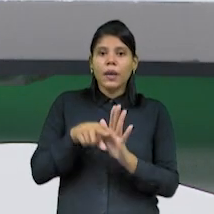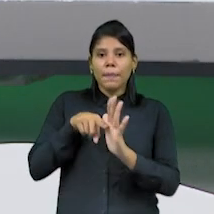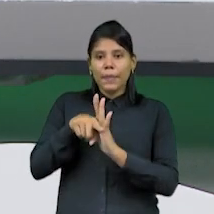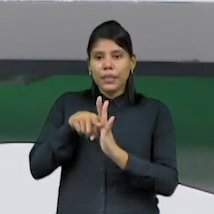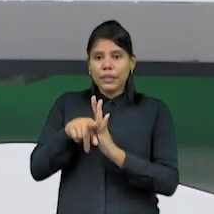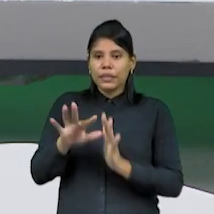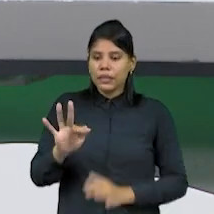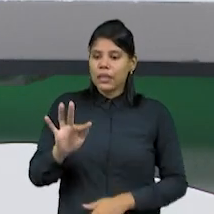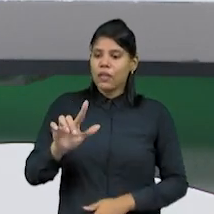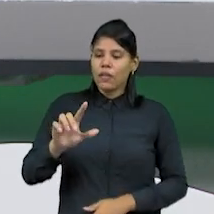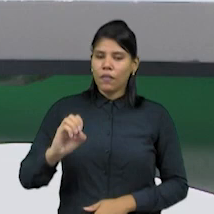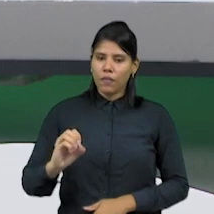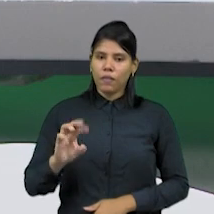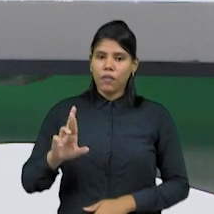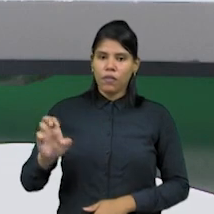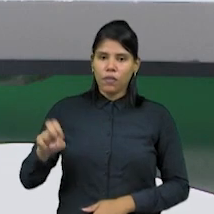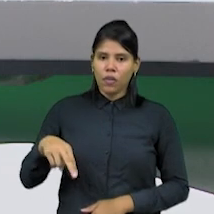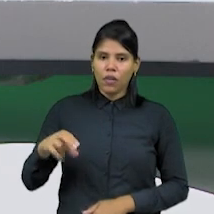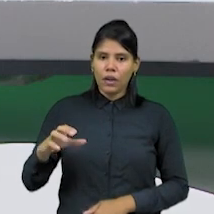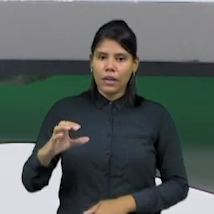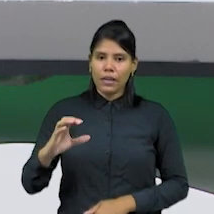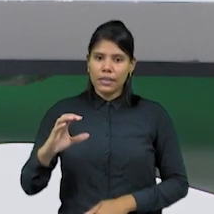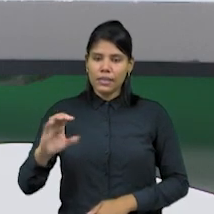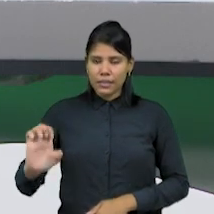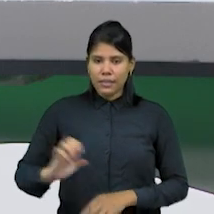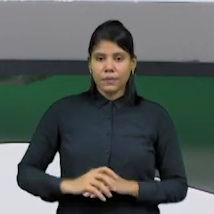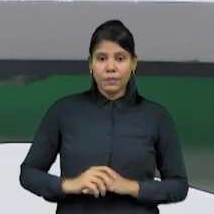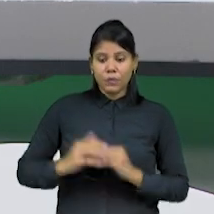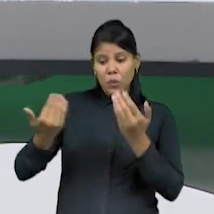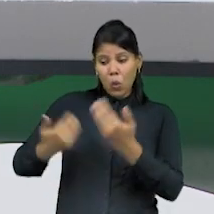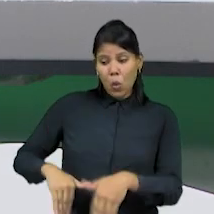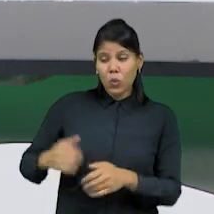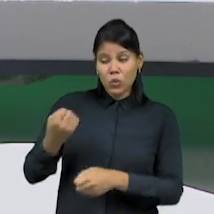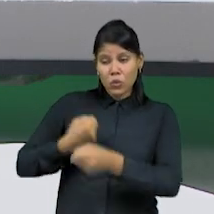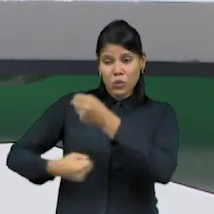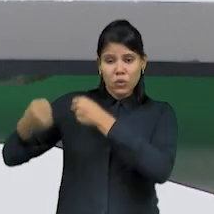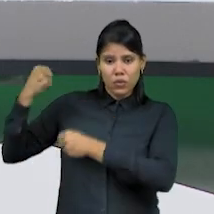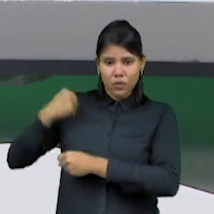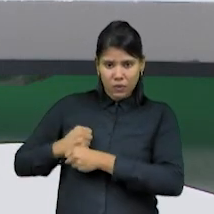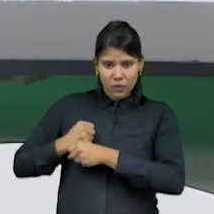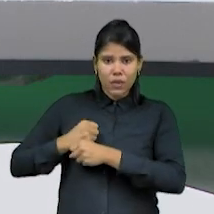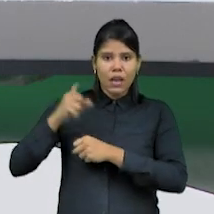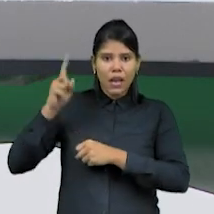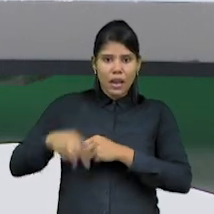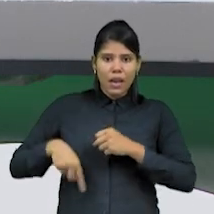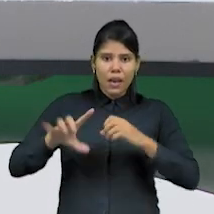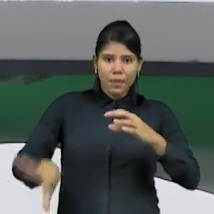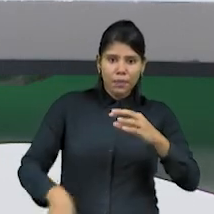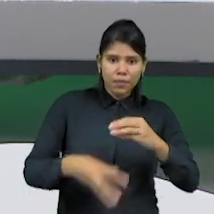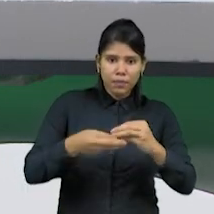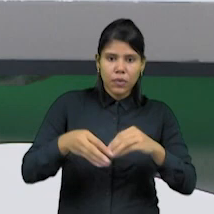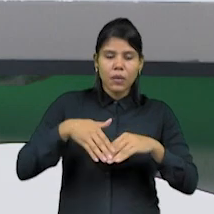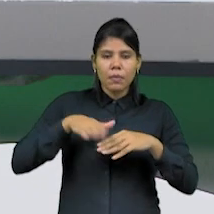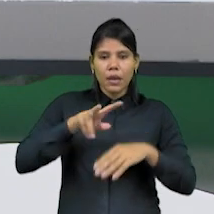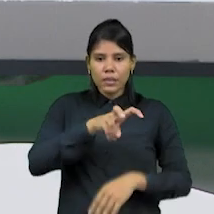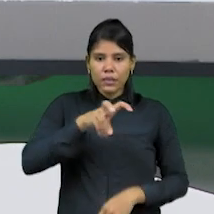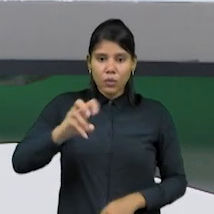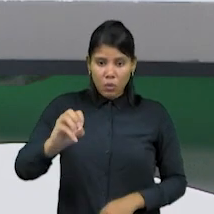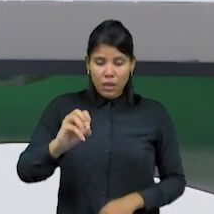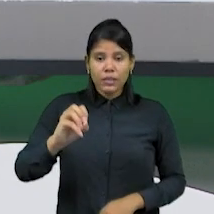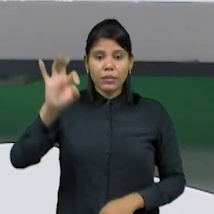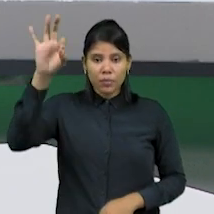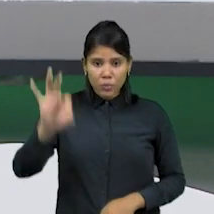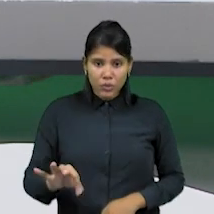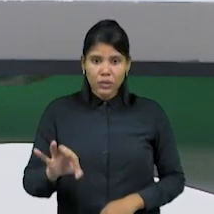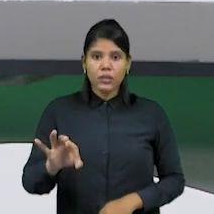concurso realizado no ano passado. Os novos servidores correspondem a um incremento acima de 50% do efetivo atual da